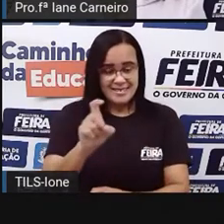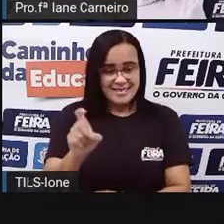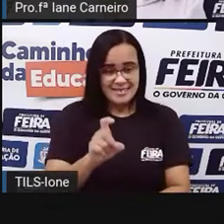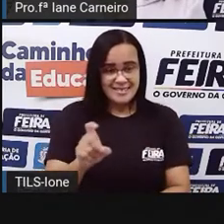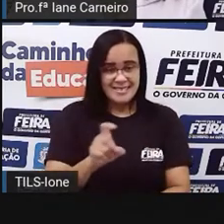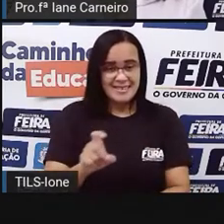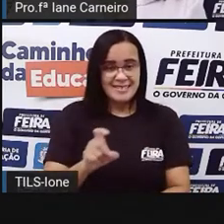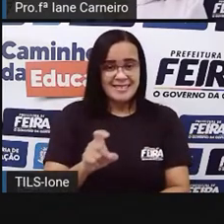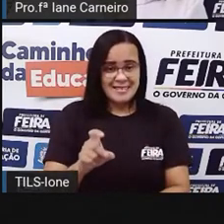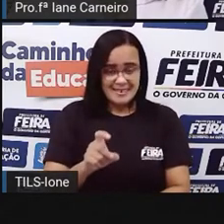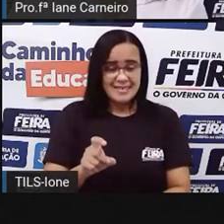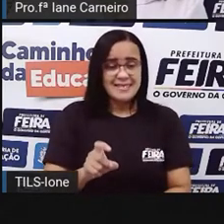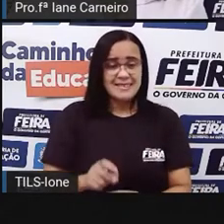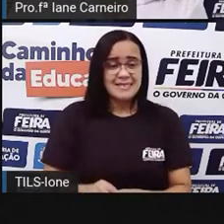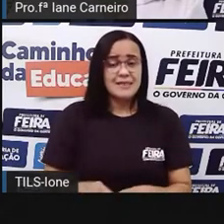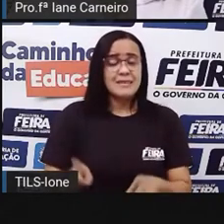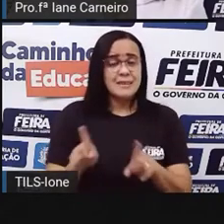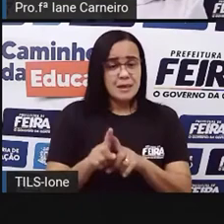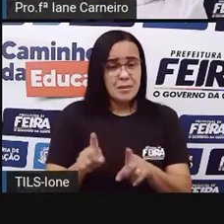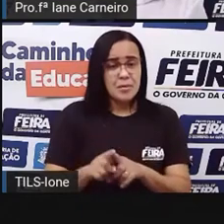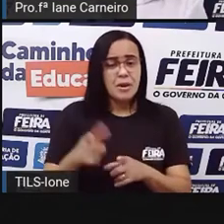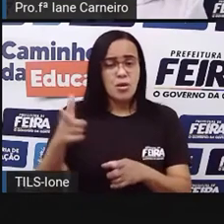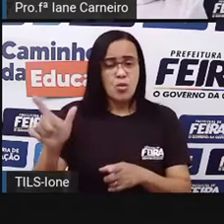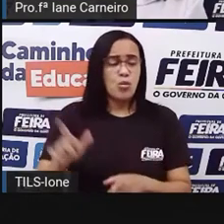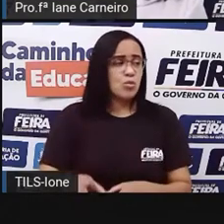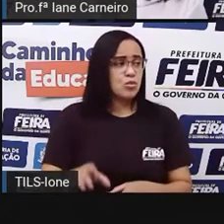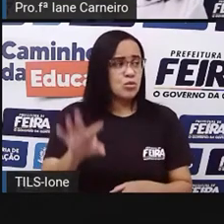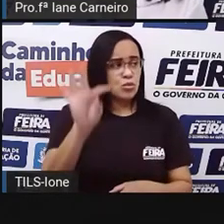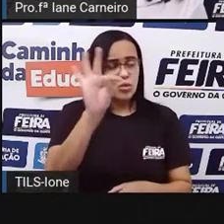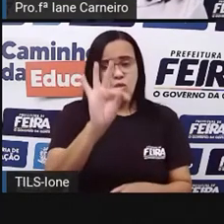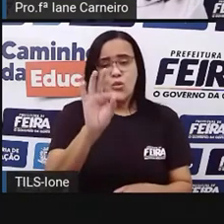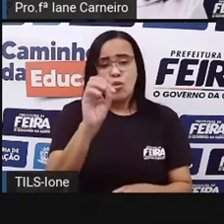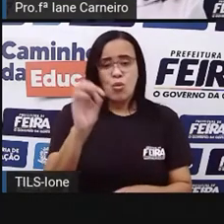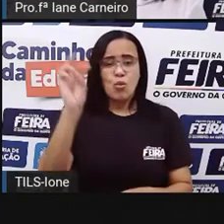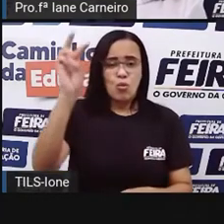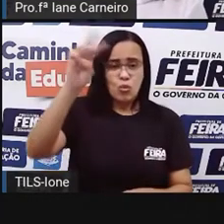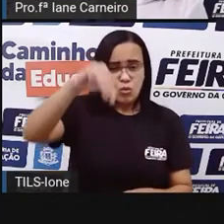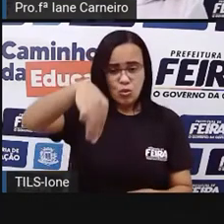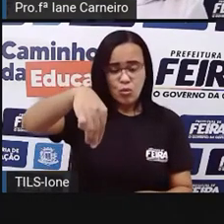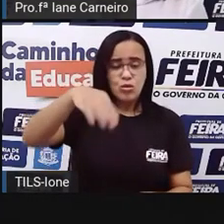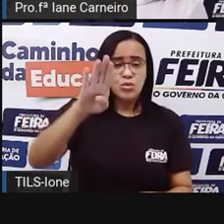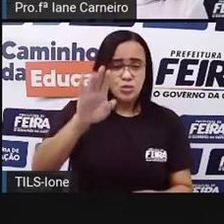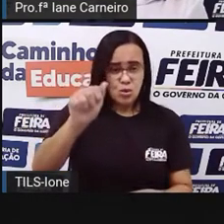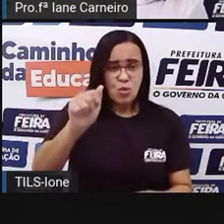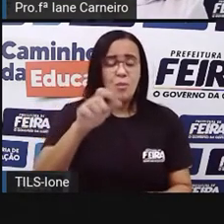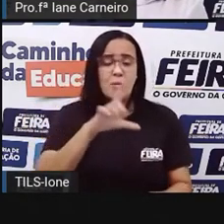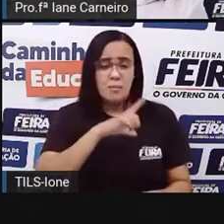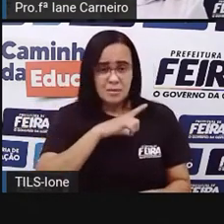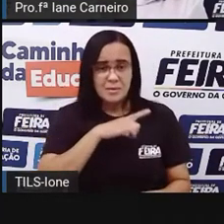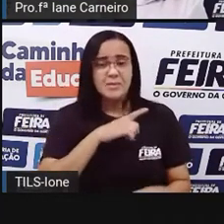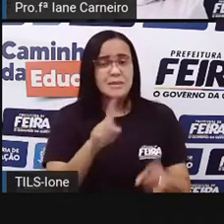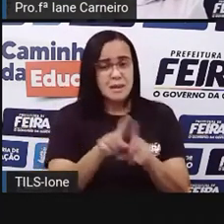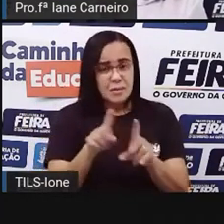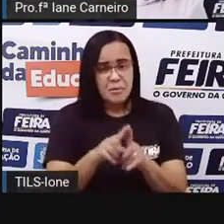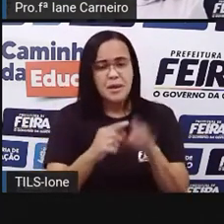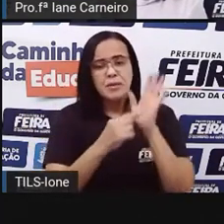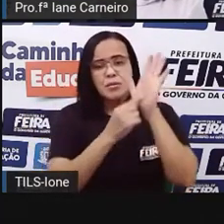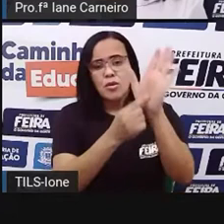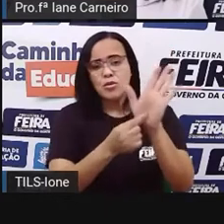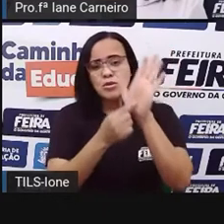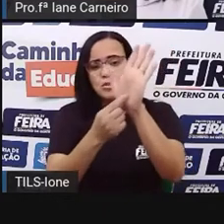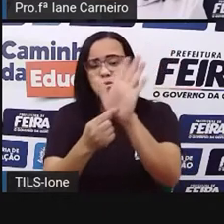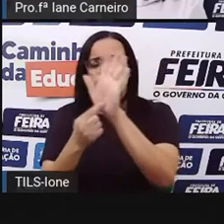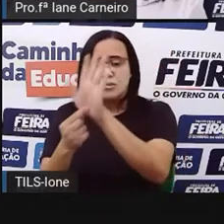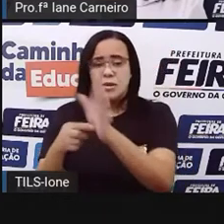bairro Tomba, ó. Aí vem falando como é que foi organizado, né? E aí, mostrando quem as pessoas que